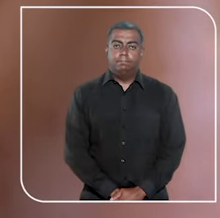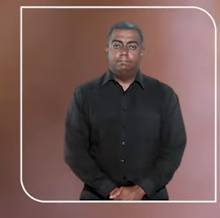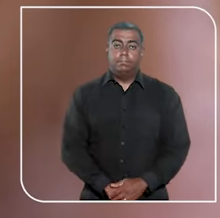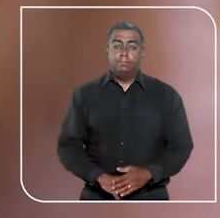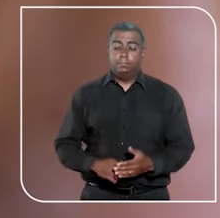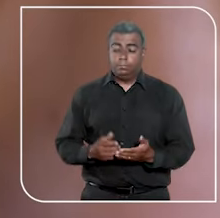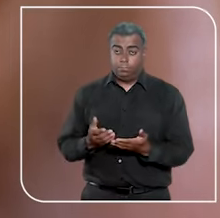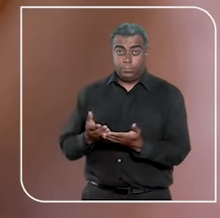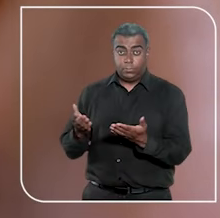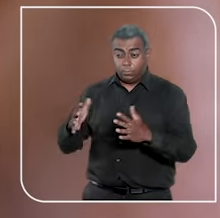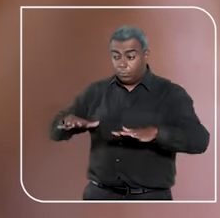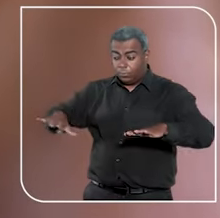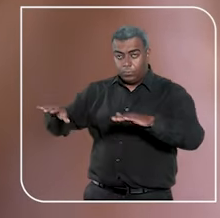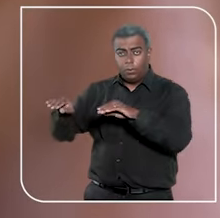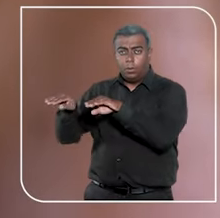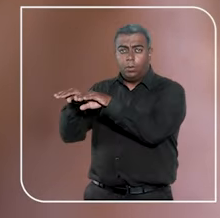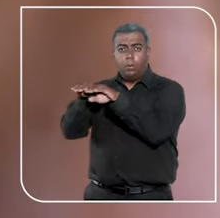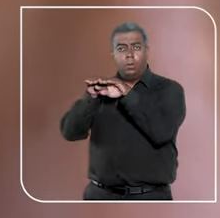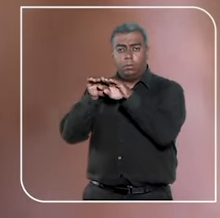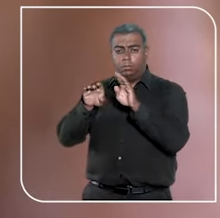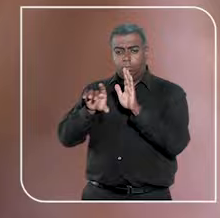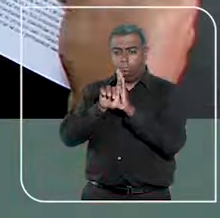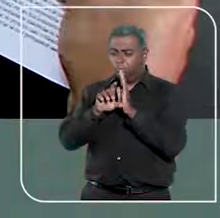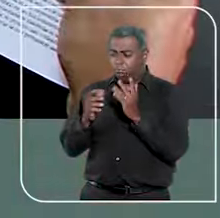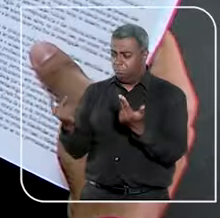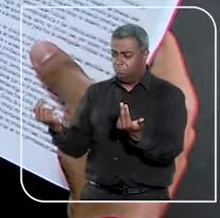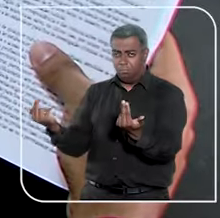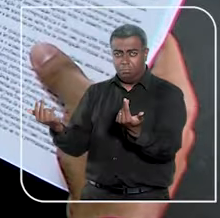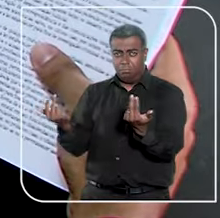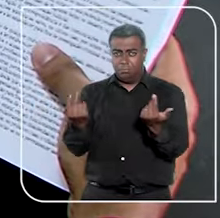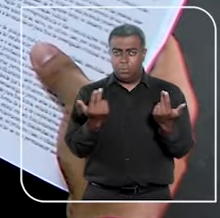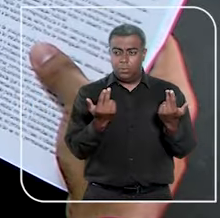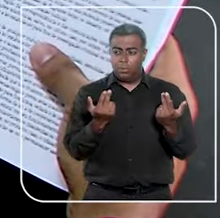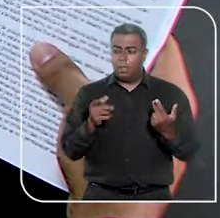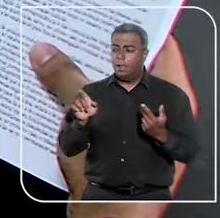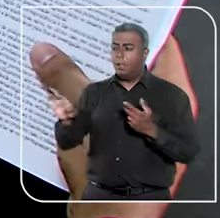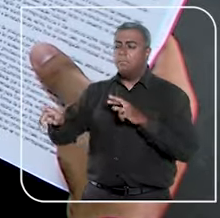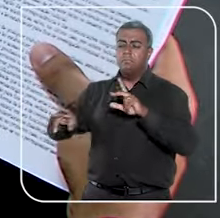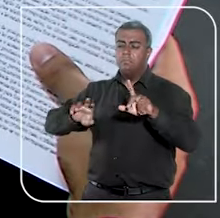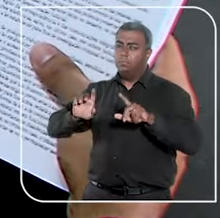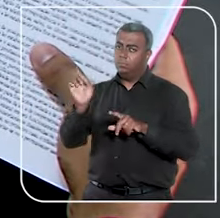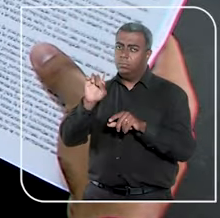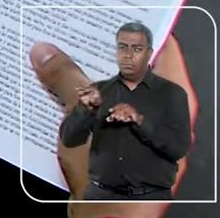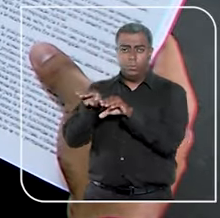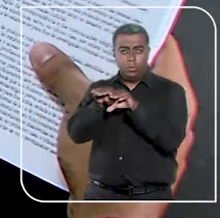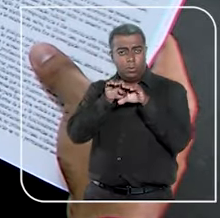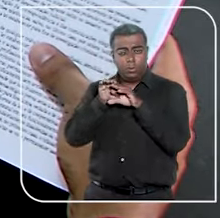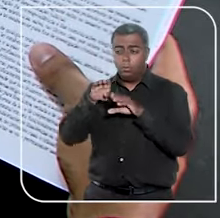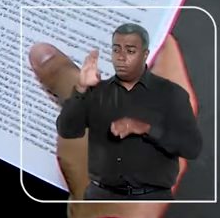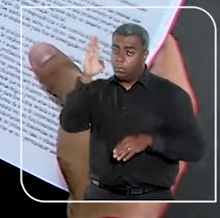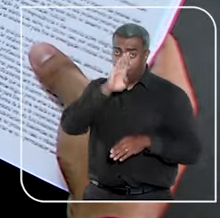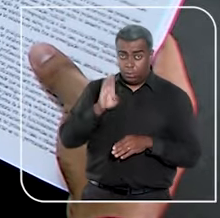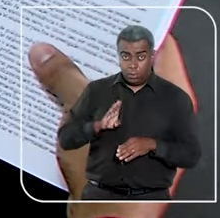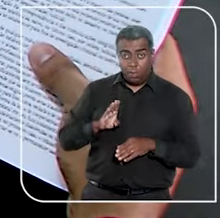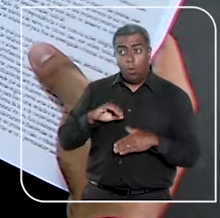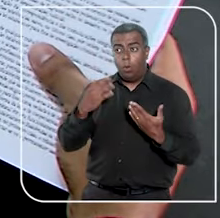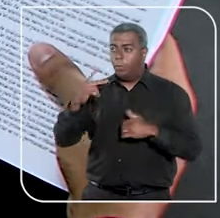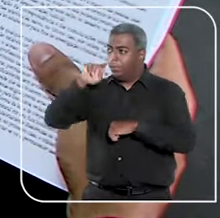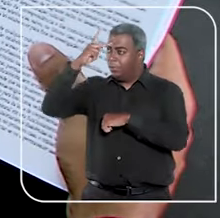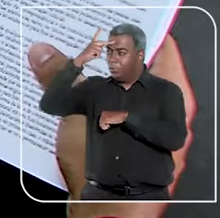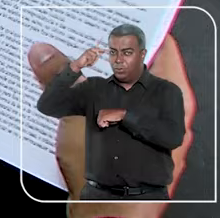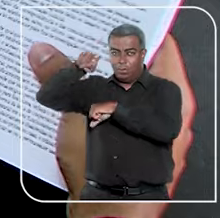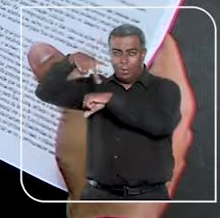Todos são iguais perante a lei, sem distinção de qualquer natureza, garantindo-se aos brasileiros e aos